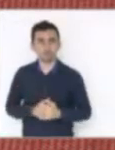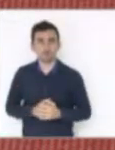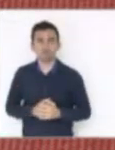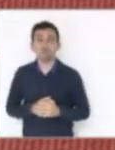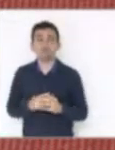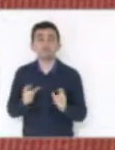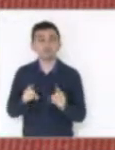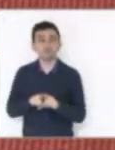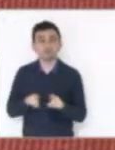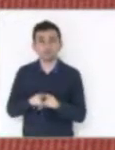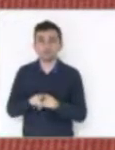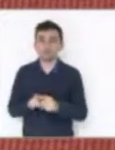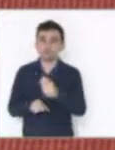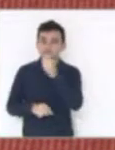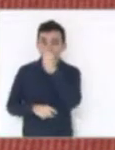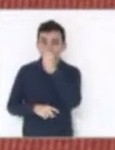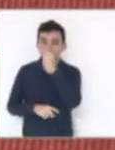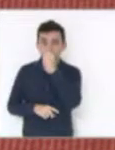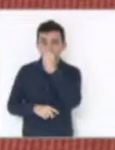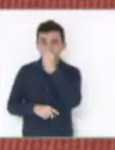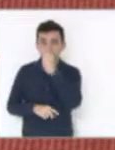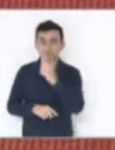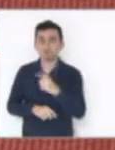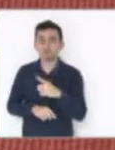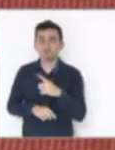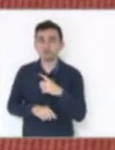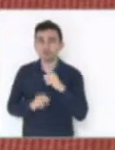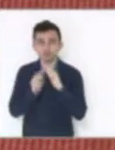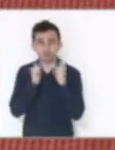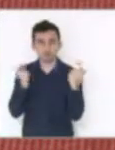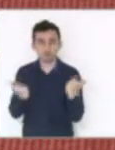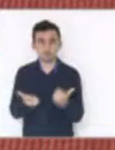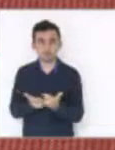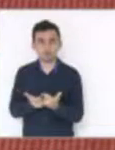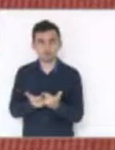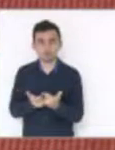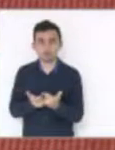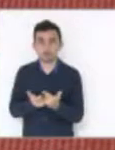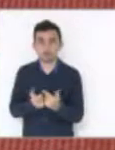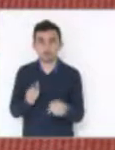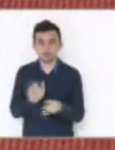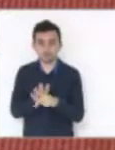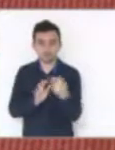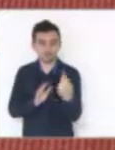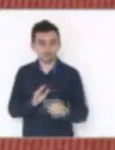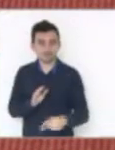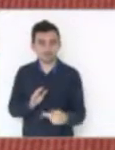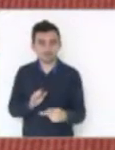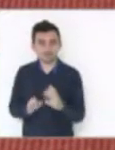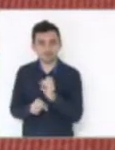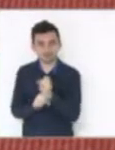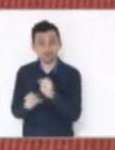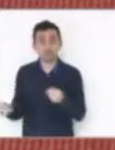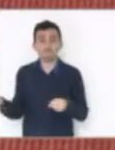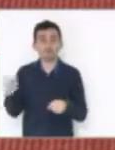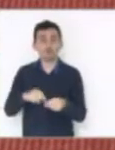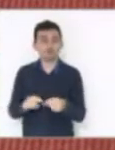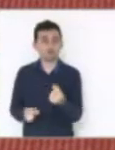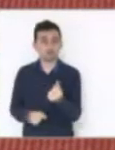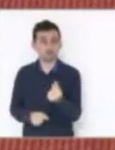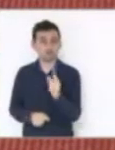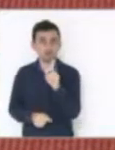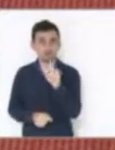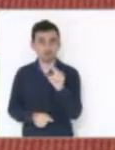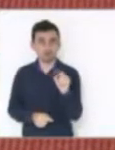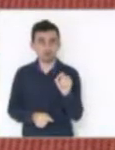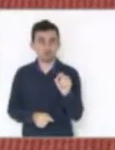Também, deputado João Amin, temos a Assembleia fruto da sua economia também devolve aproximadamente 100 milhões para